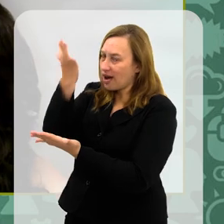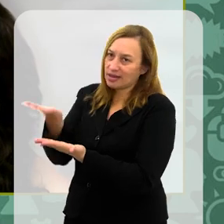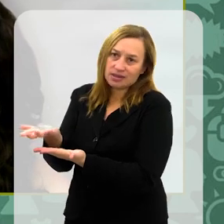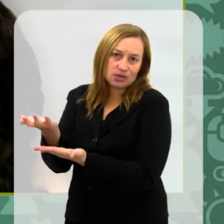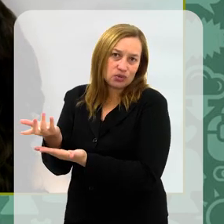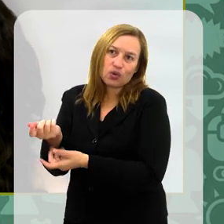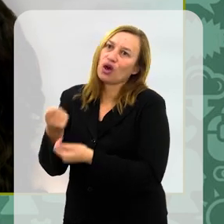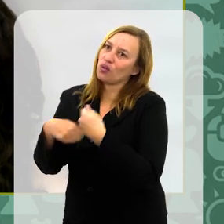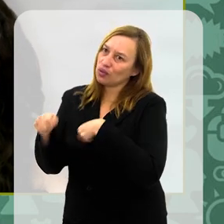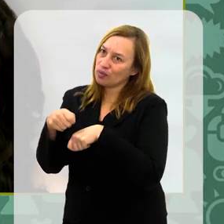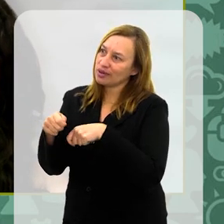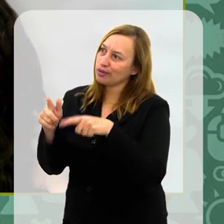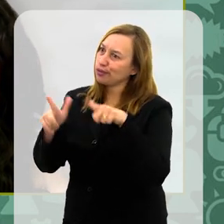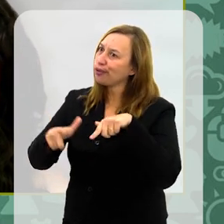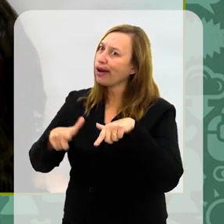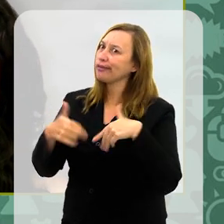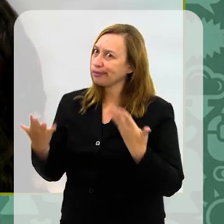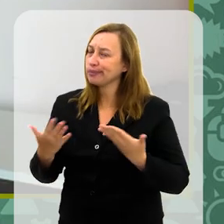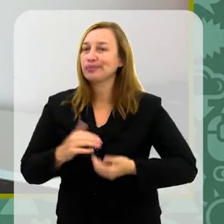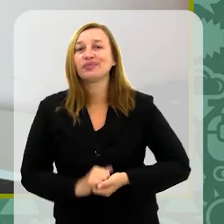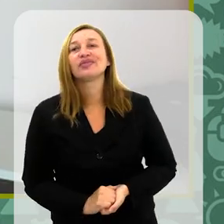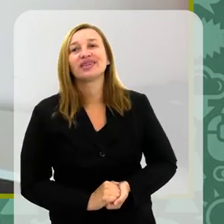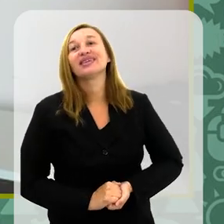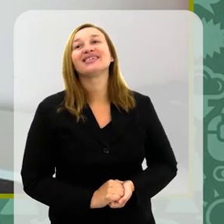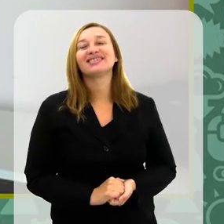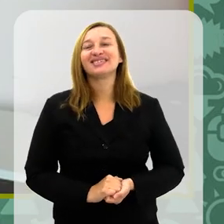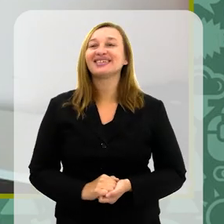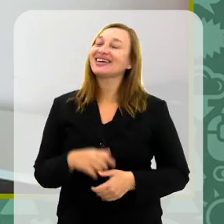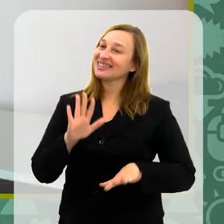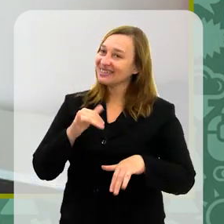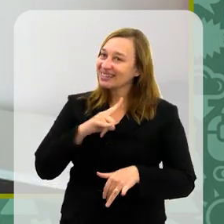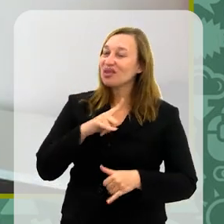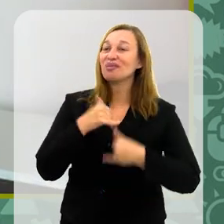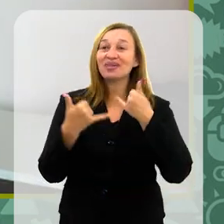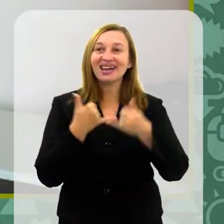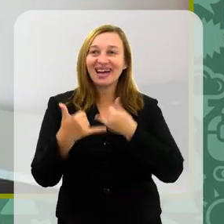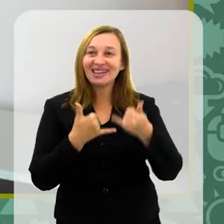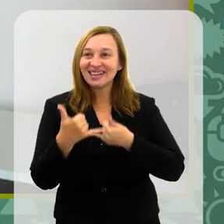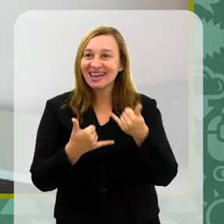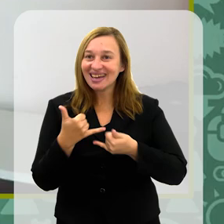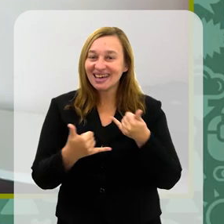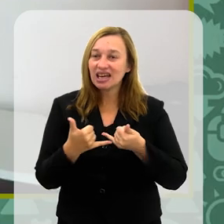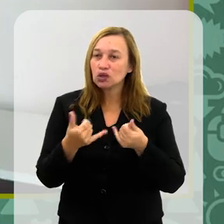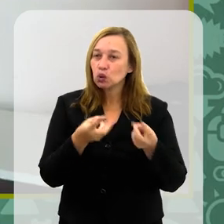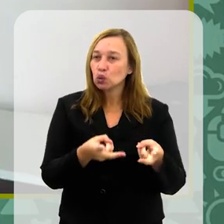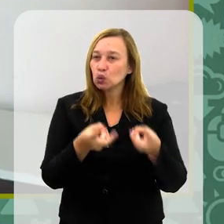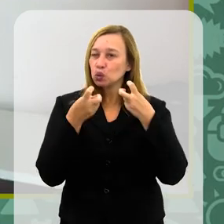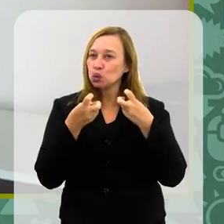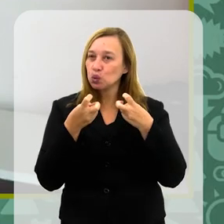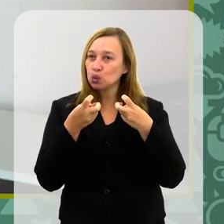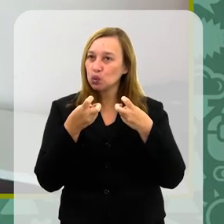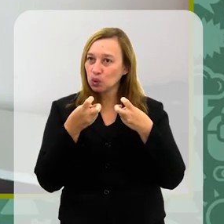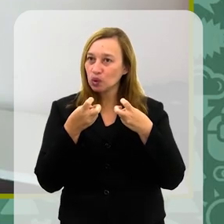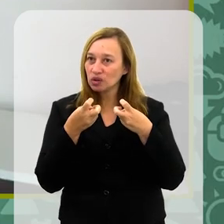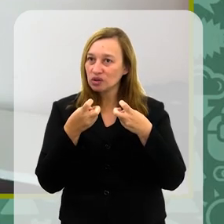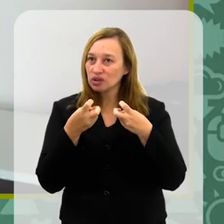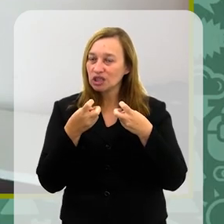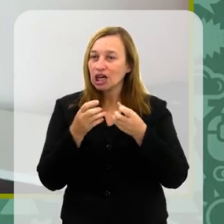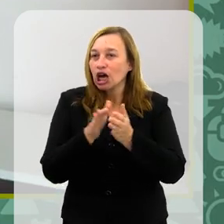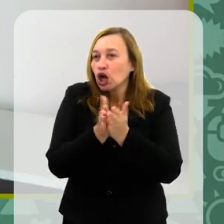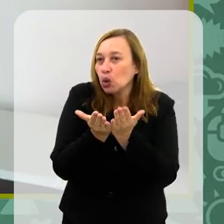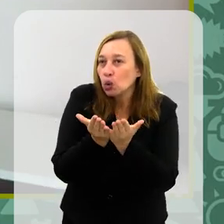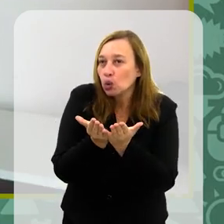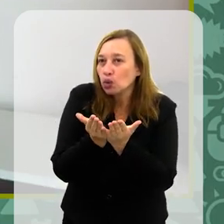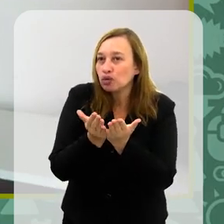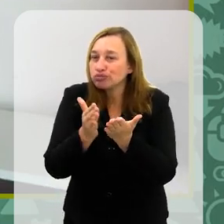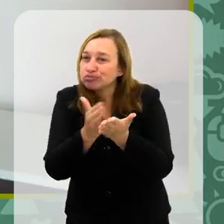a gente economiza muito espaço, né? Tem até uma brincadeira que a gente percebe o nosso vício em livro